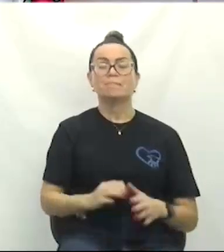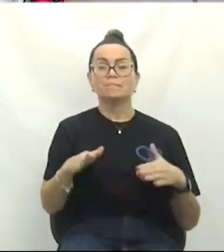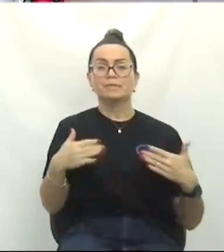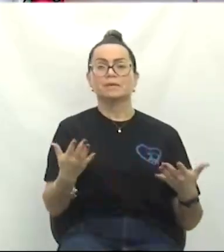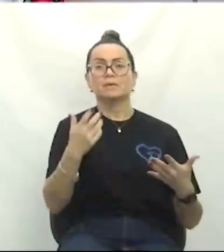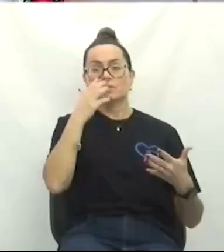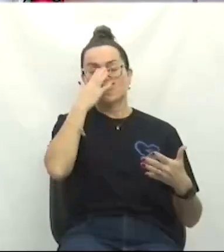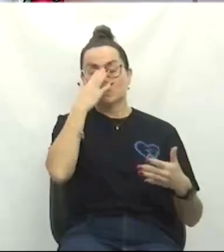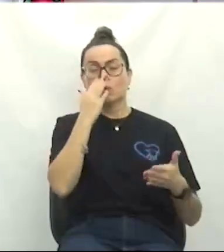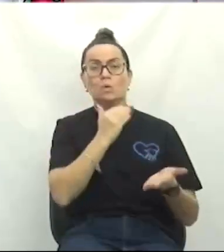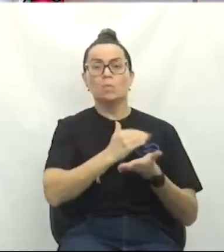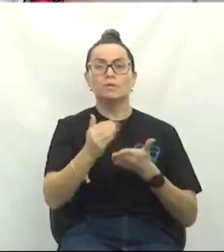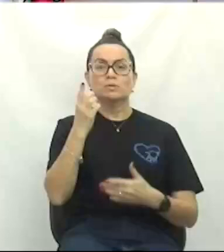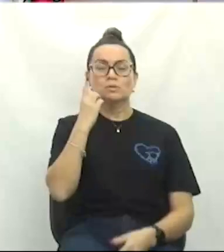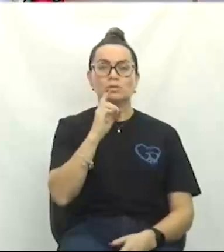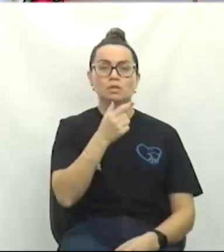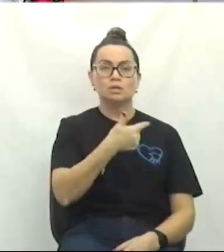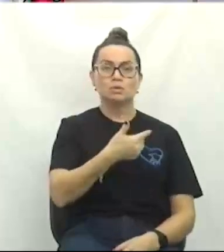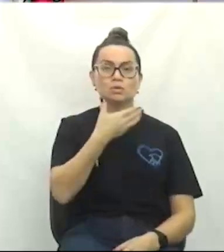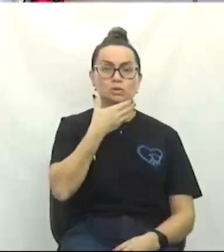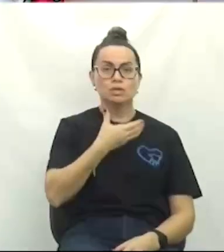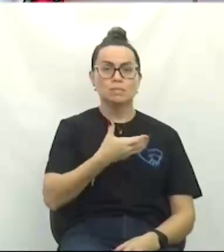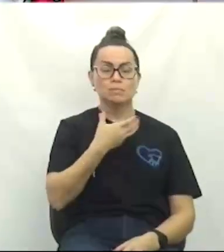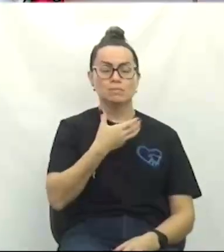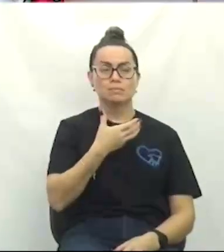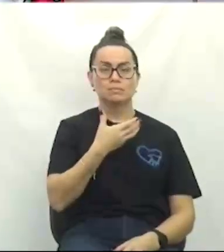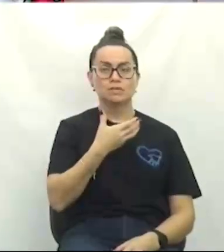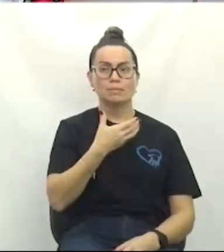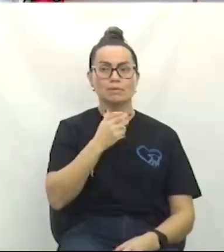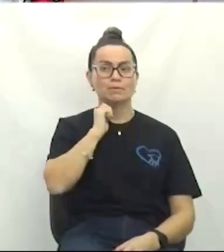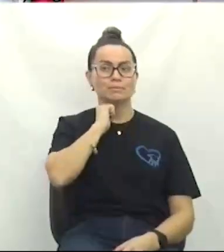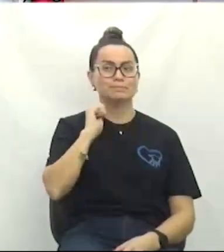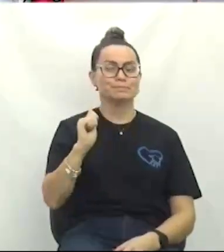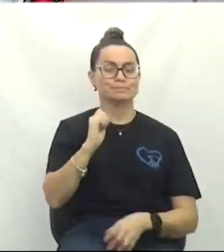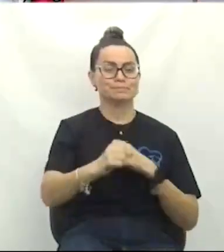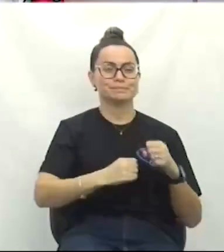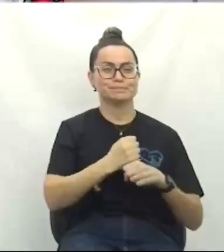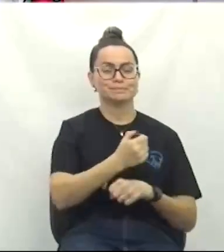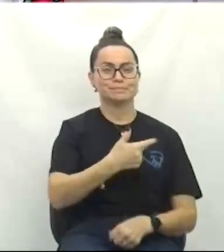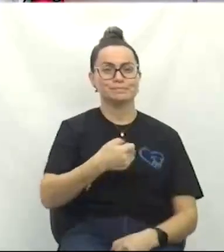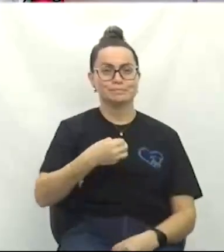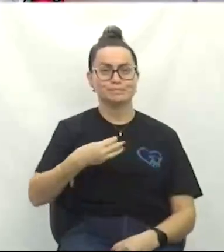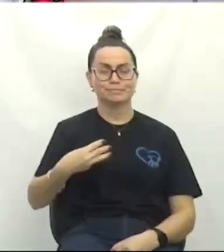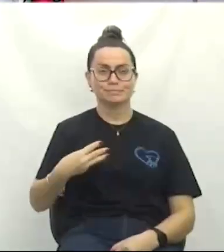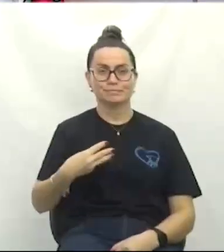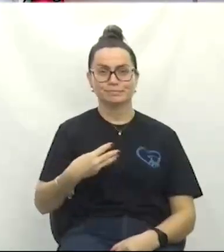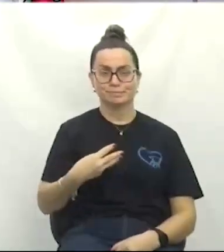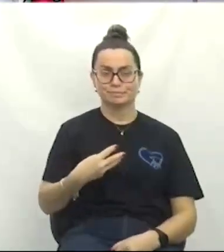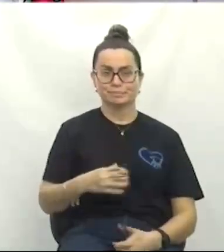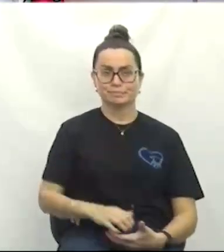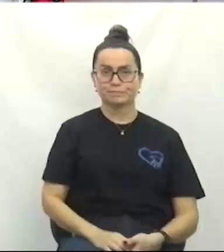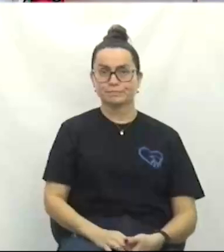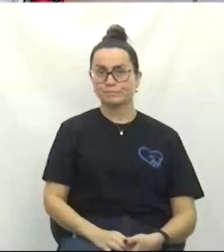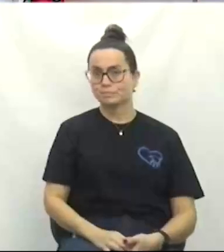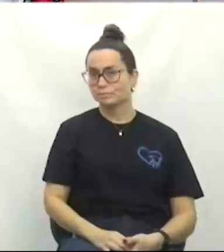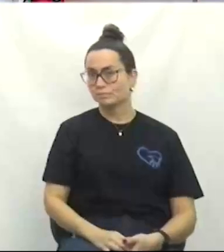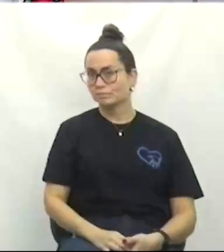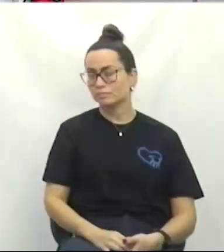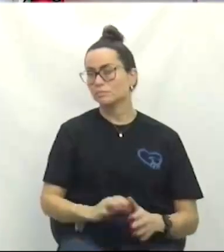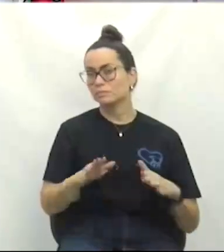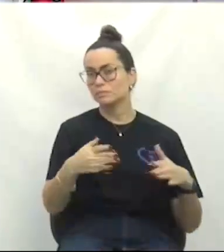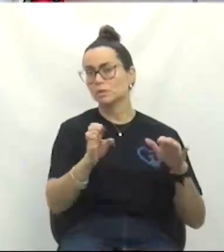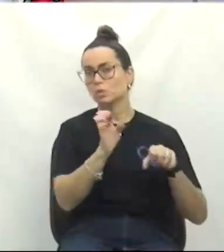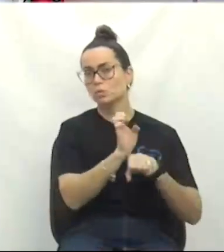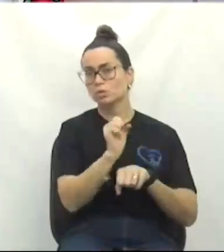obra, 2 de abril de 2026, realmente é uma ficção. Esse programa Estrada Boa tem 60 obras,